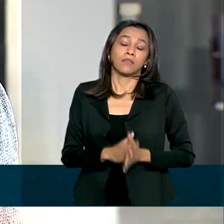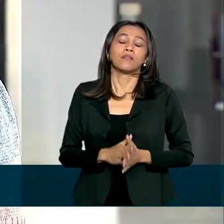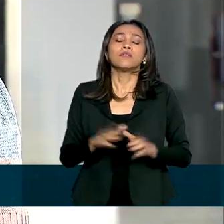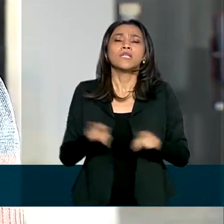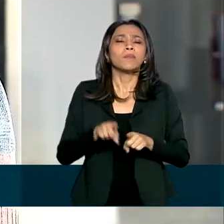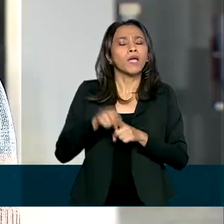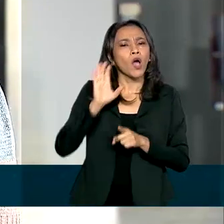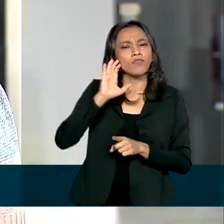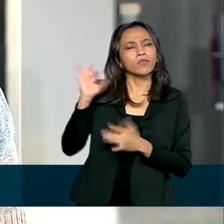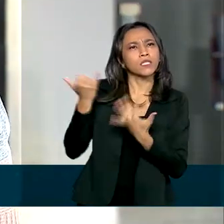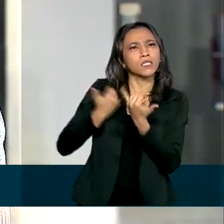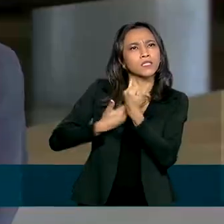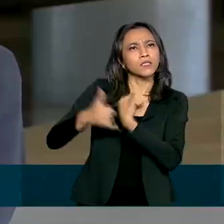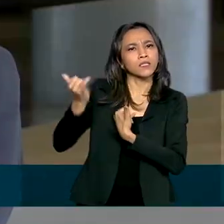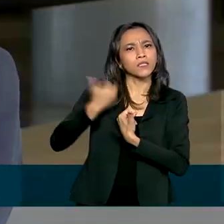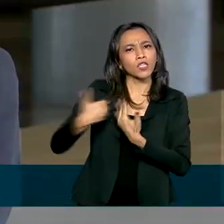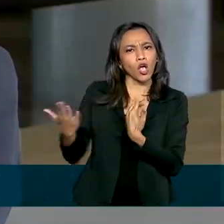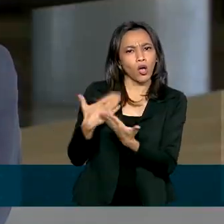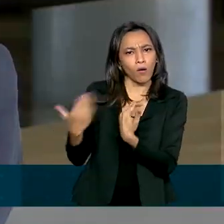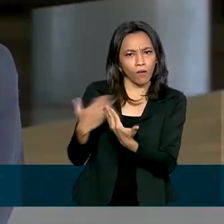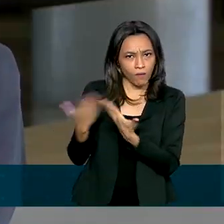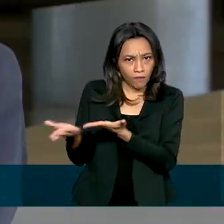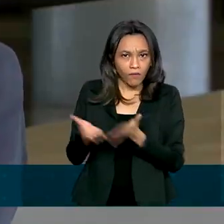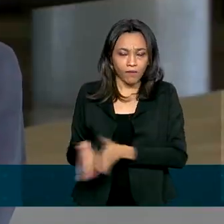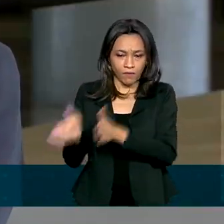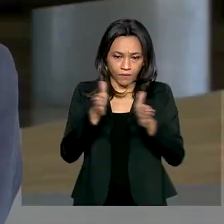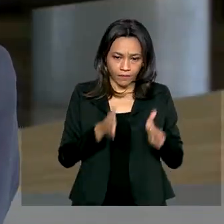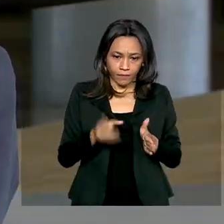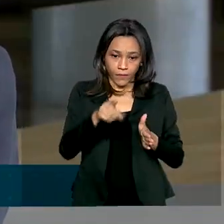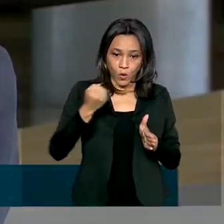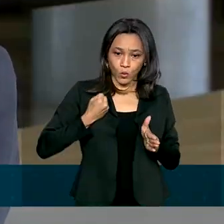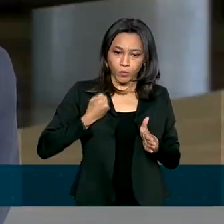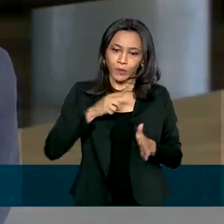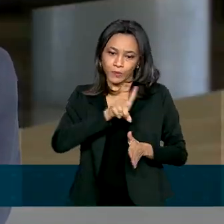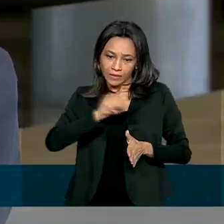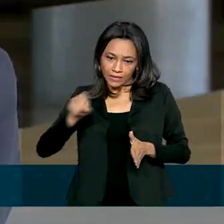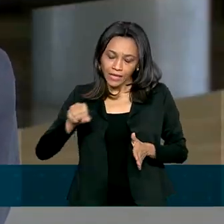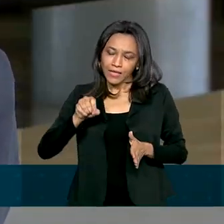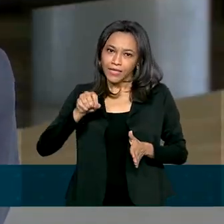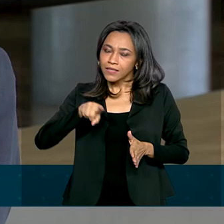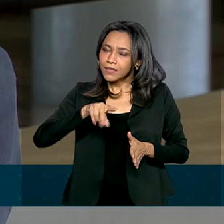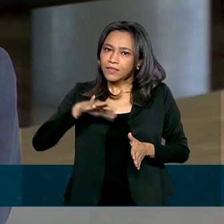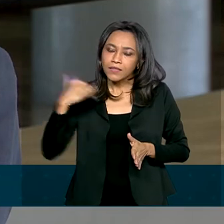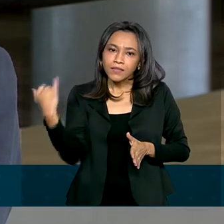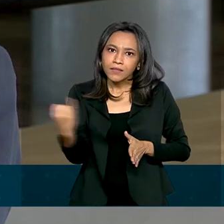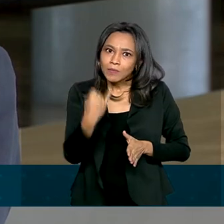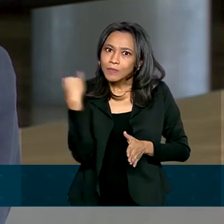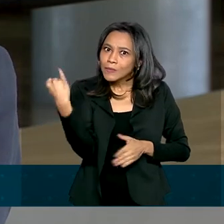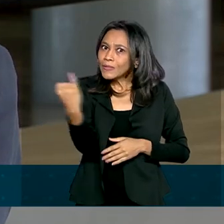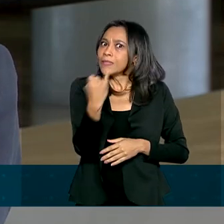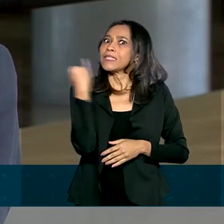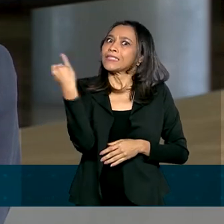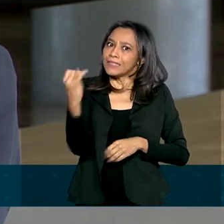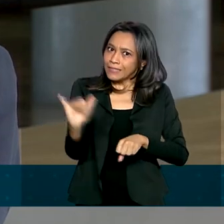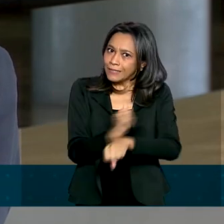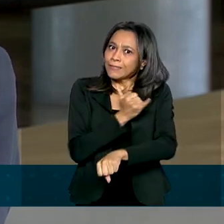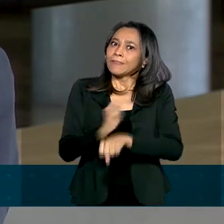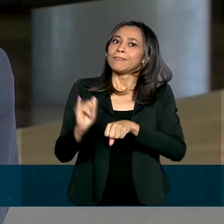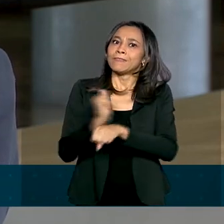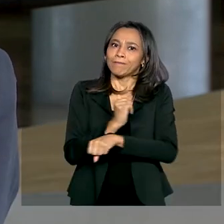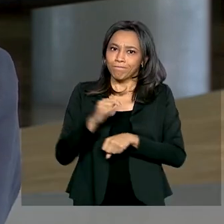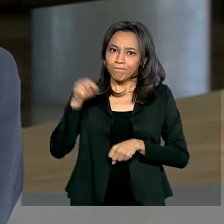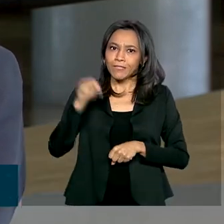ouvir e conversar. O Disque 100 tem sido um instrumento importantíssimo neste momento de